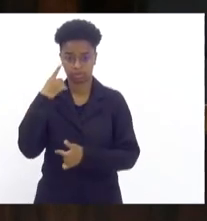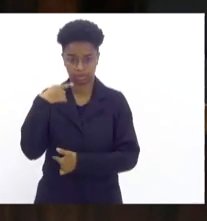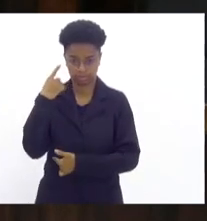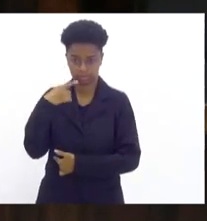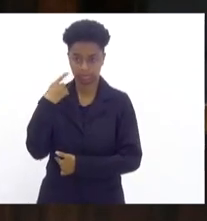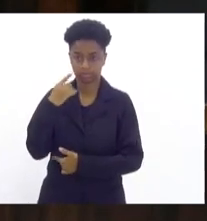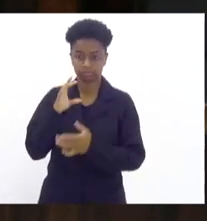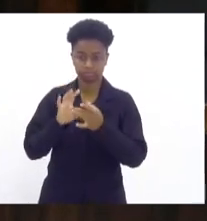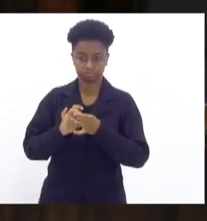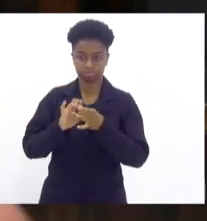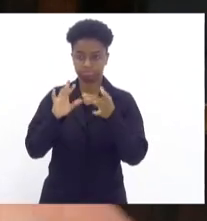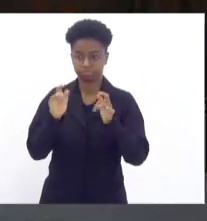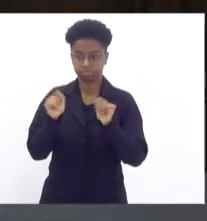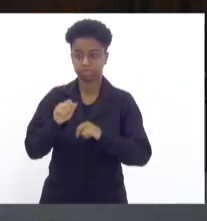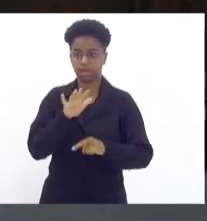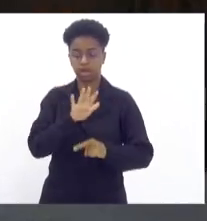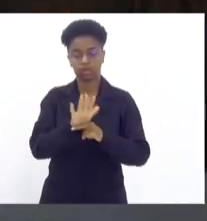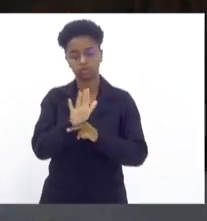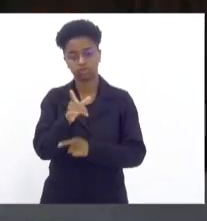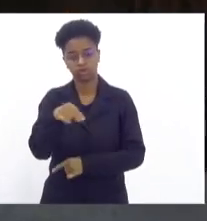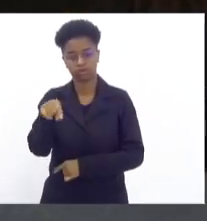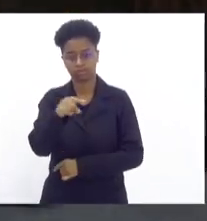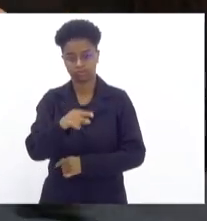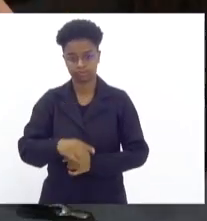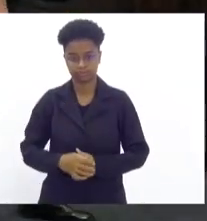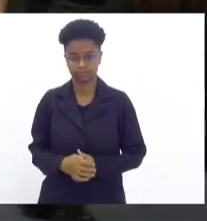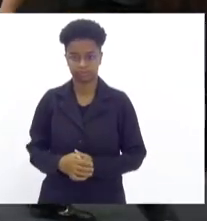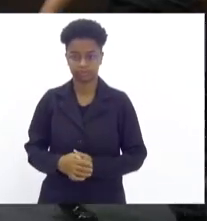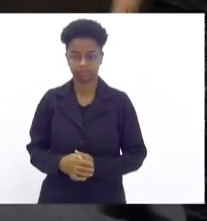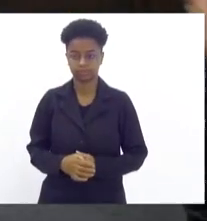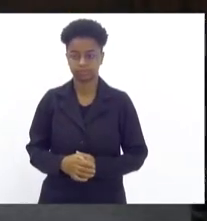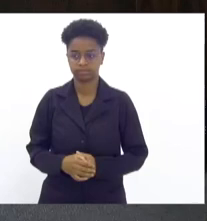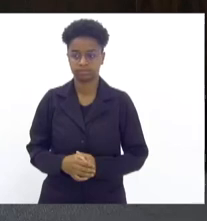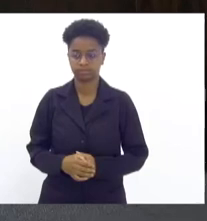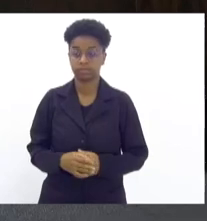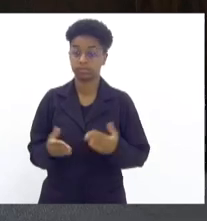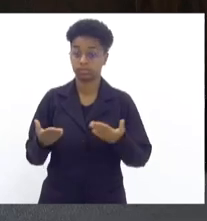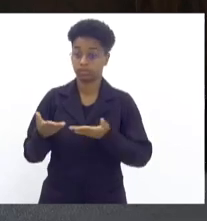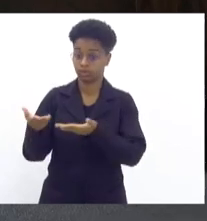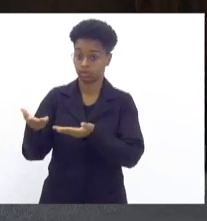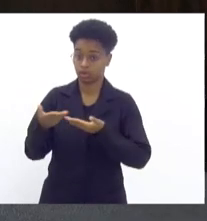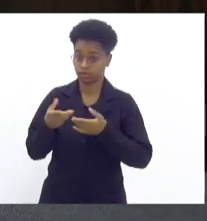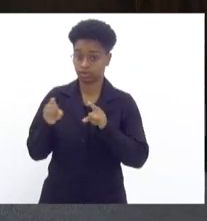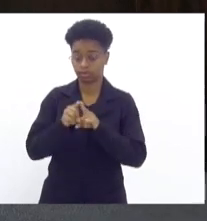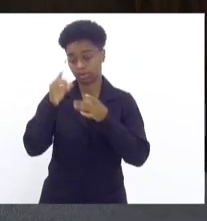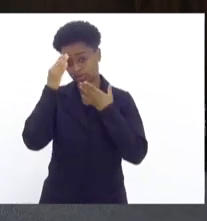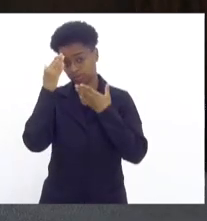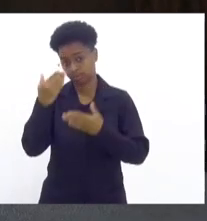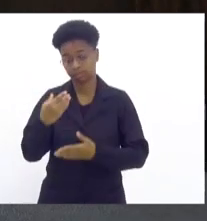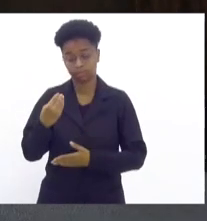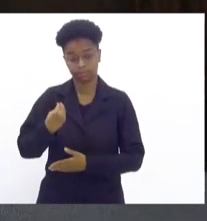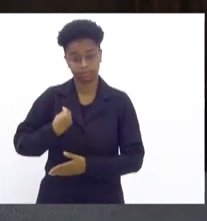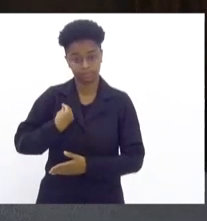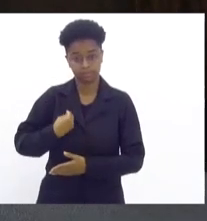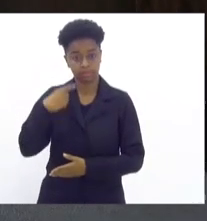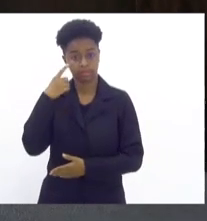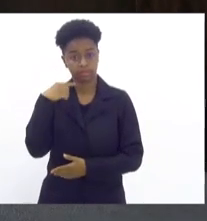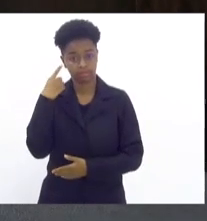estão à disposição para ajudá-lo nessa missão. Passo a palavra e quero agradecer a presença dos deputados,